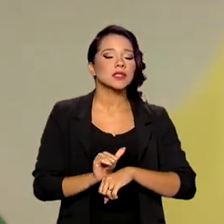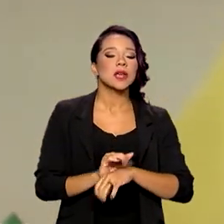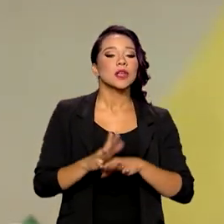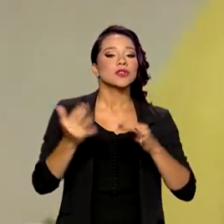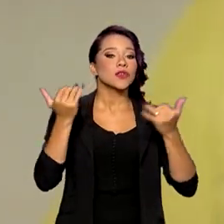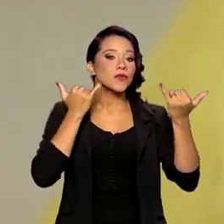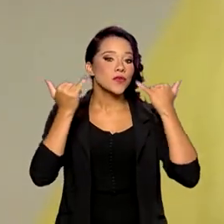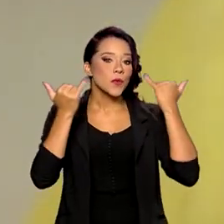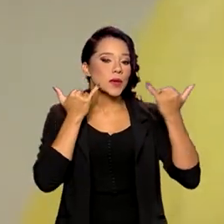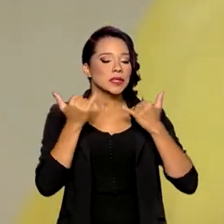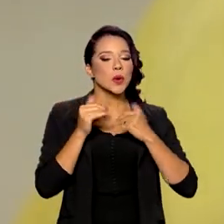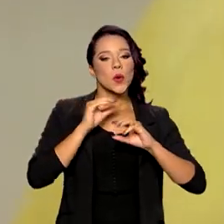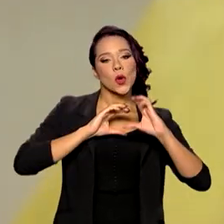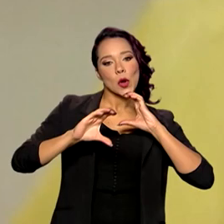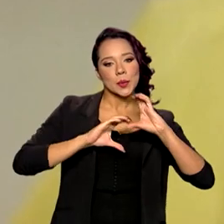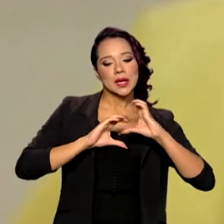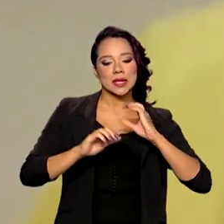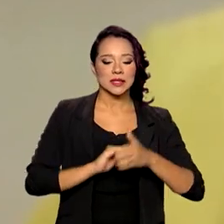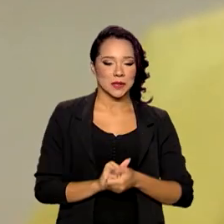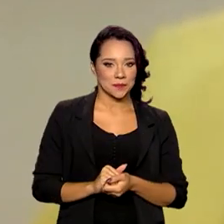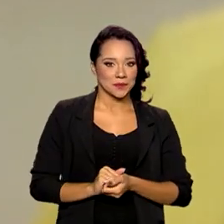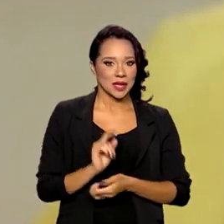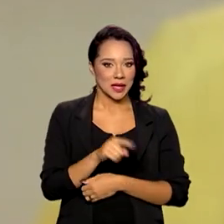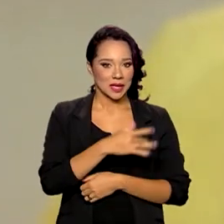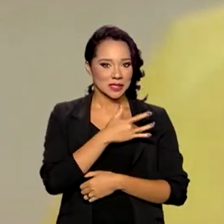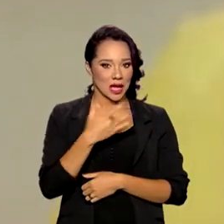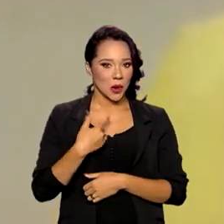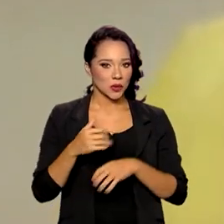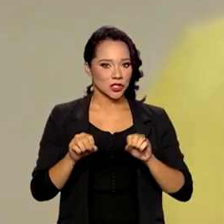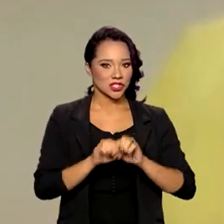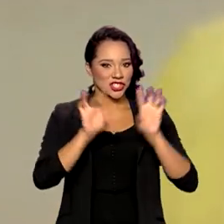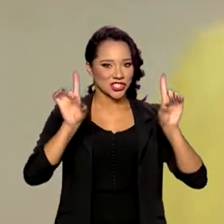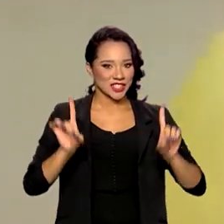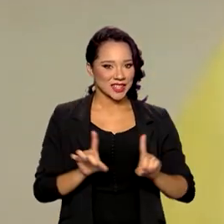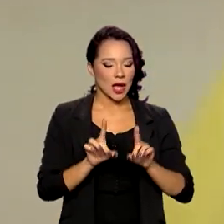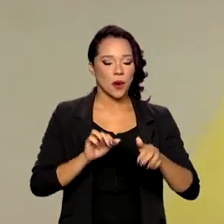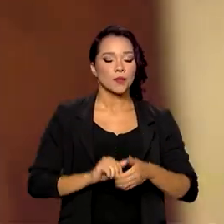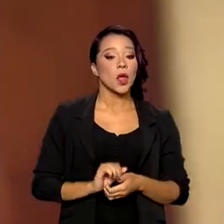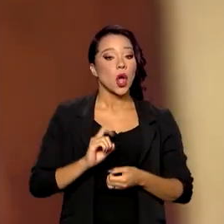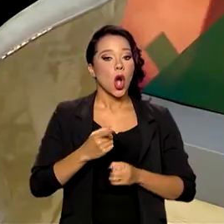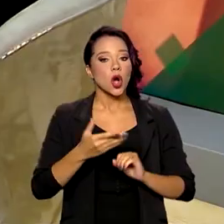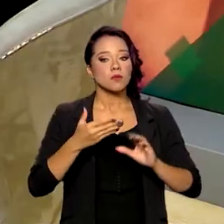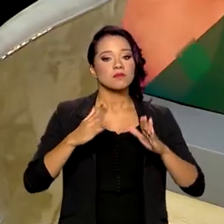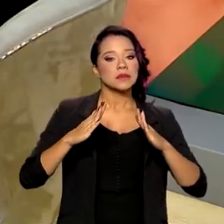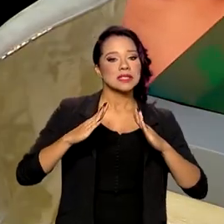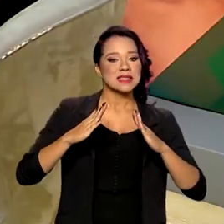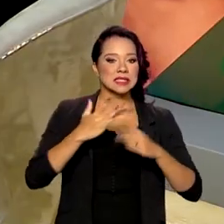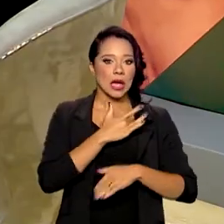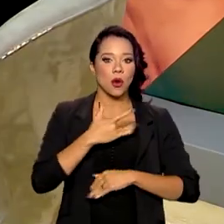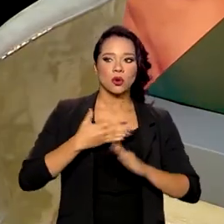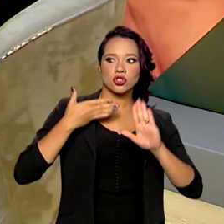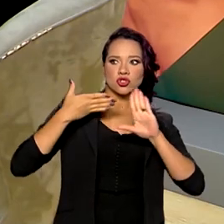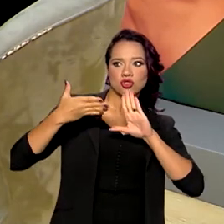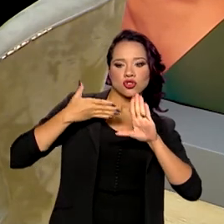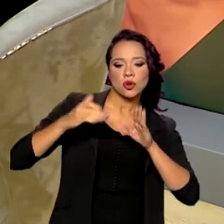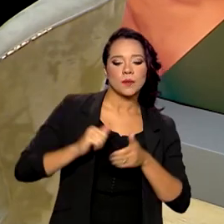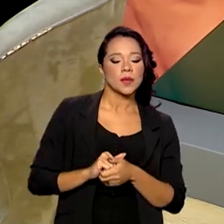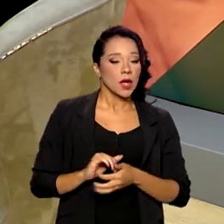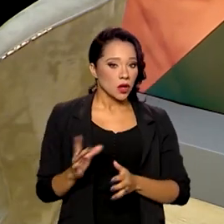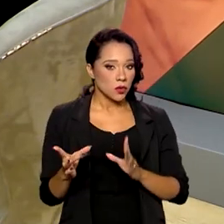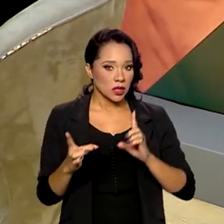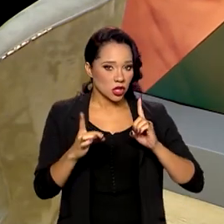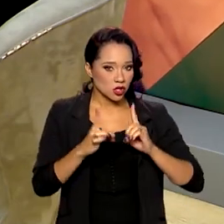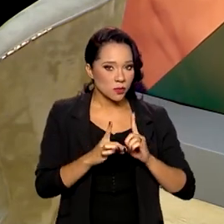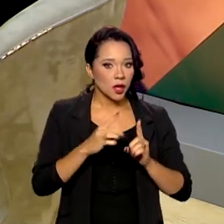informação e comunicação, que nós chamamos de saúde digital ou telesaúde, para que na atenção primária nós tenhamos